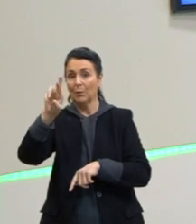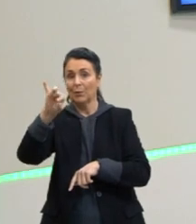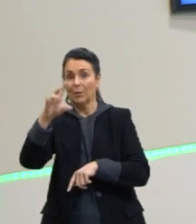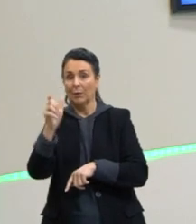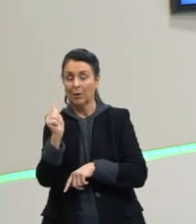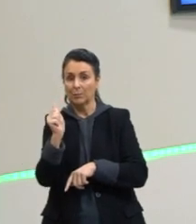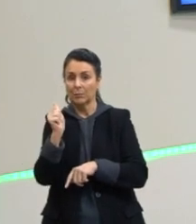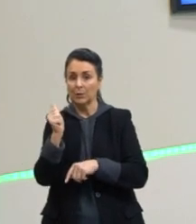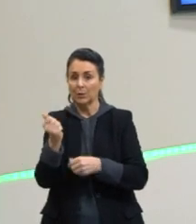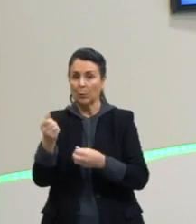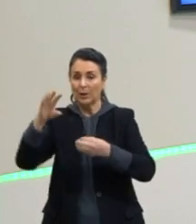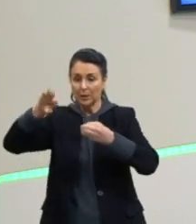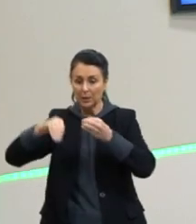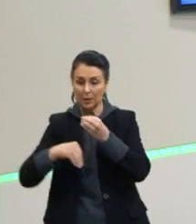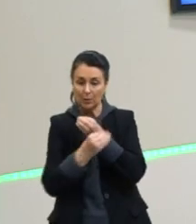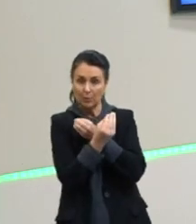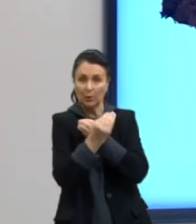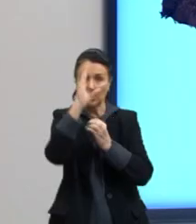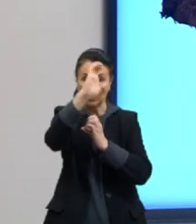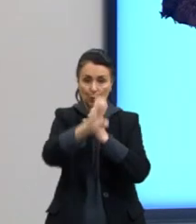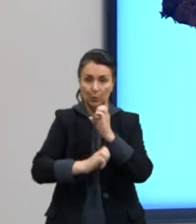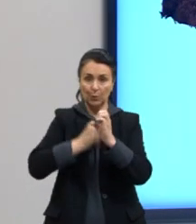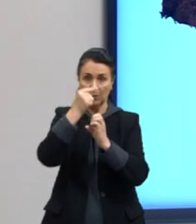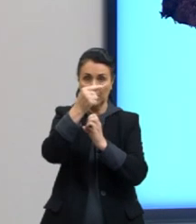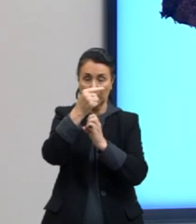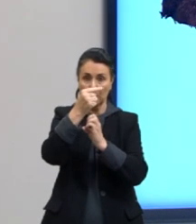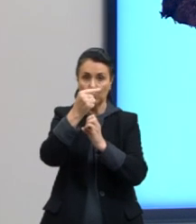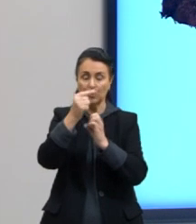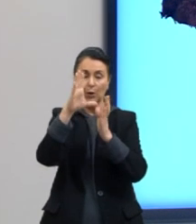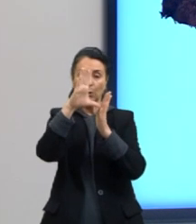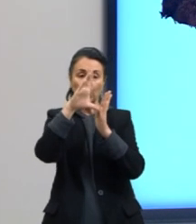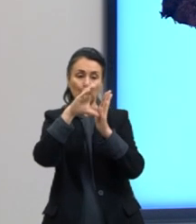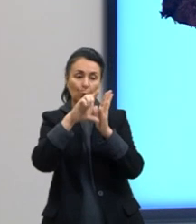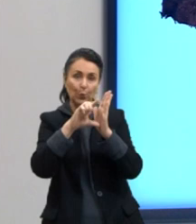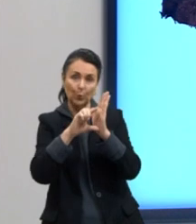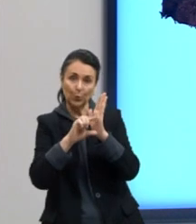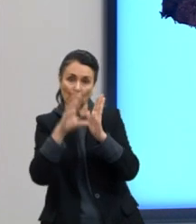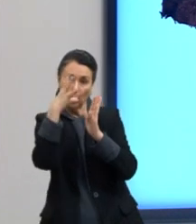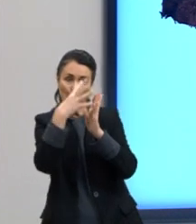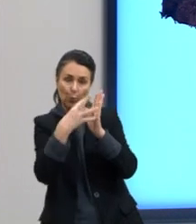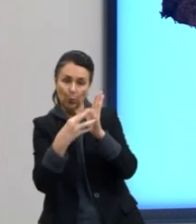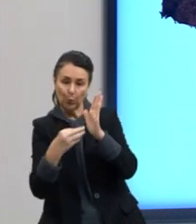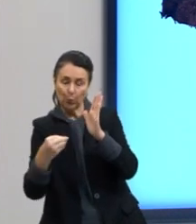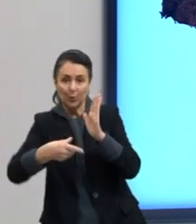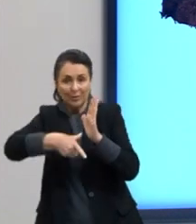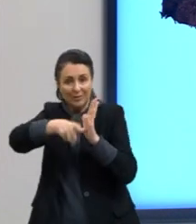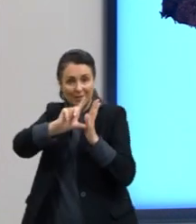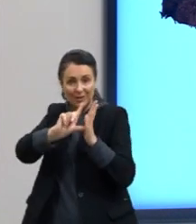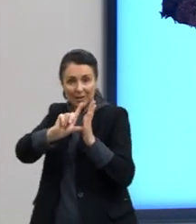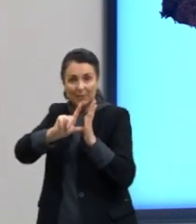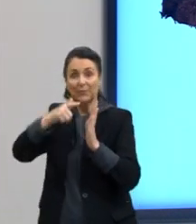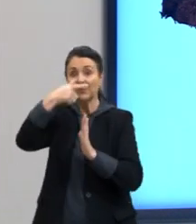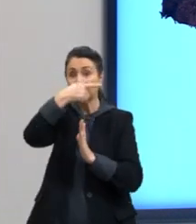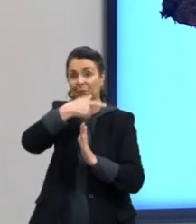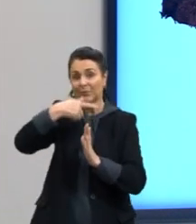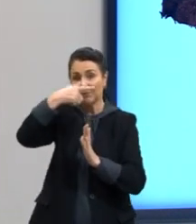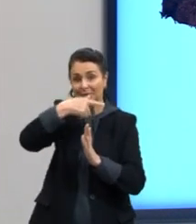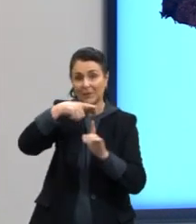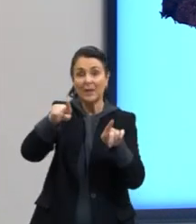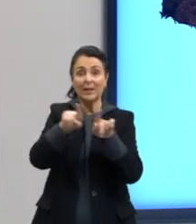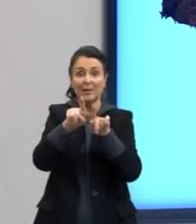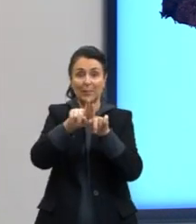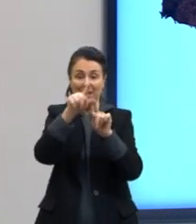transportar os elétrons originados nas degradações anteriores. Lá na glicólise e no ciclo de Krebs.